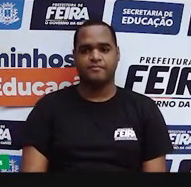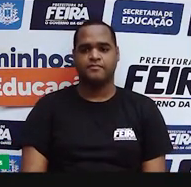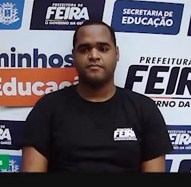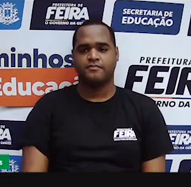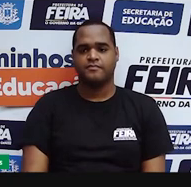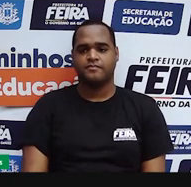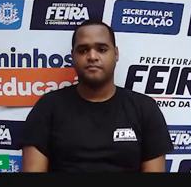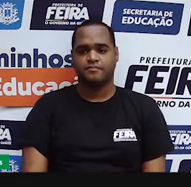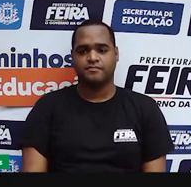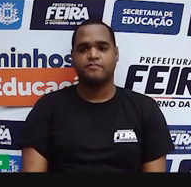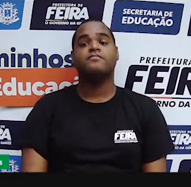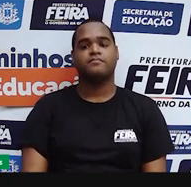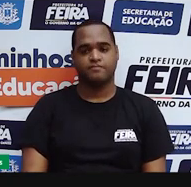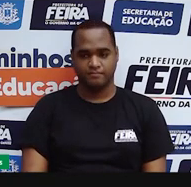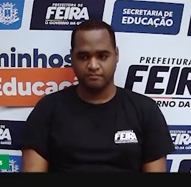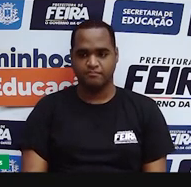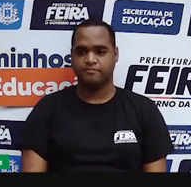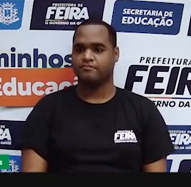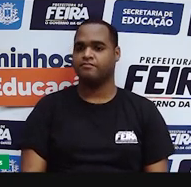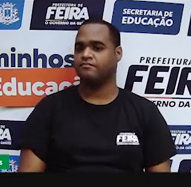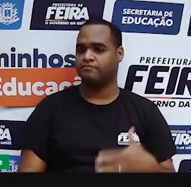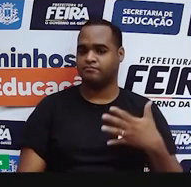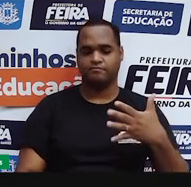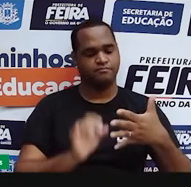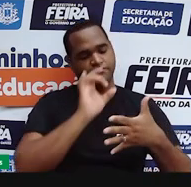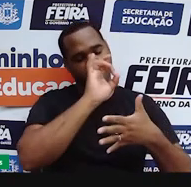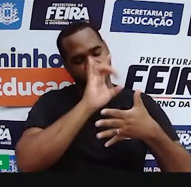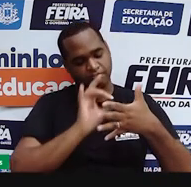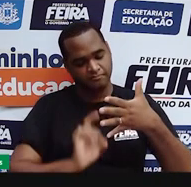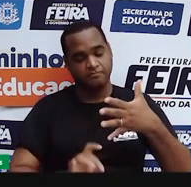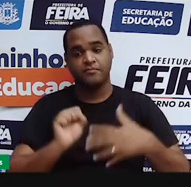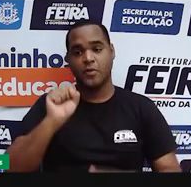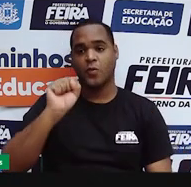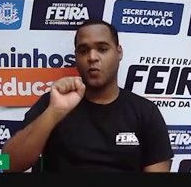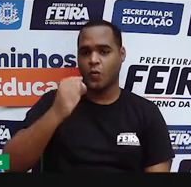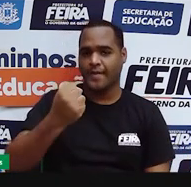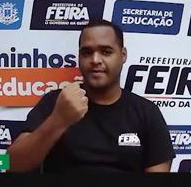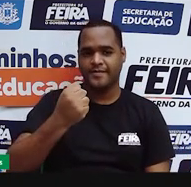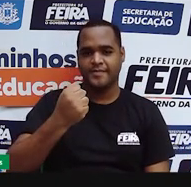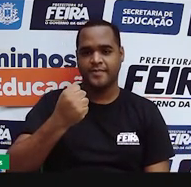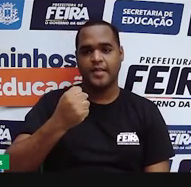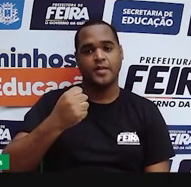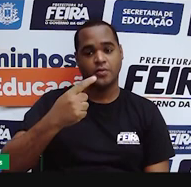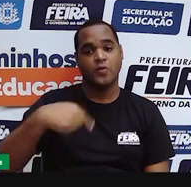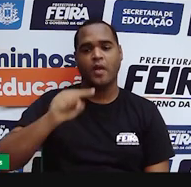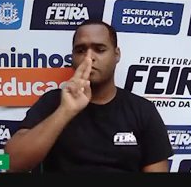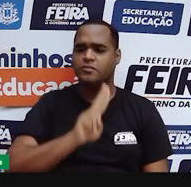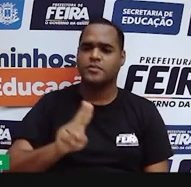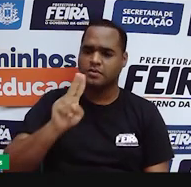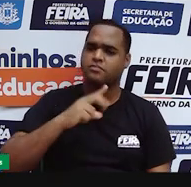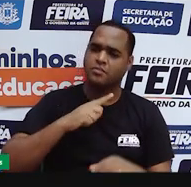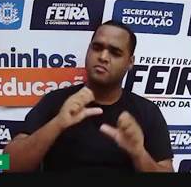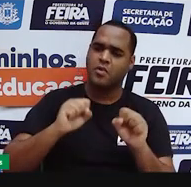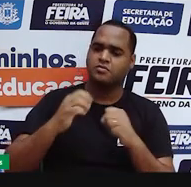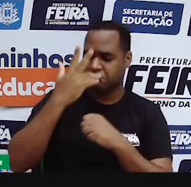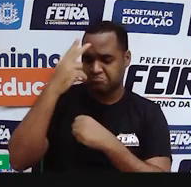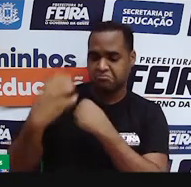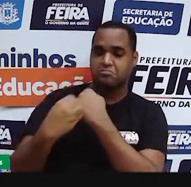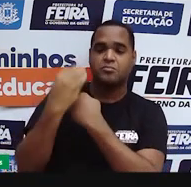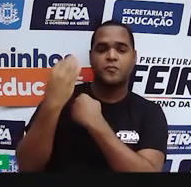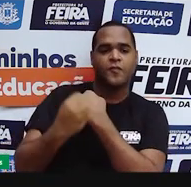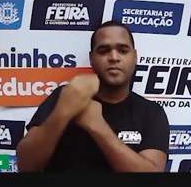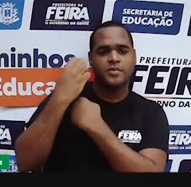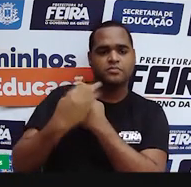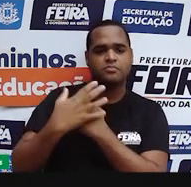Então, tem esse passo a passo aqui que eu trouxe para vocês que a gente pode utilizar quando a gente recebe a informação. Então, quando você recebe aquela